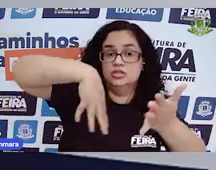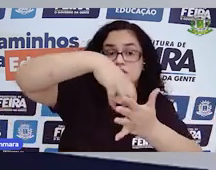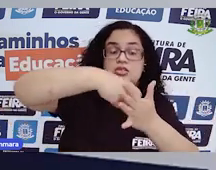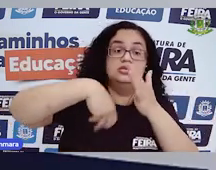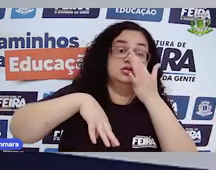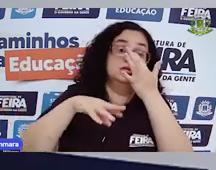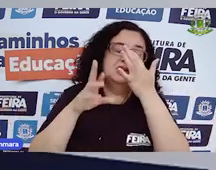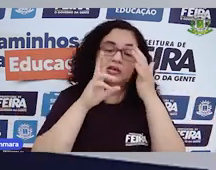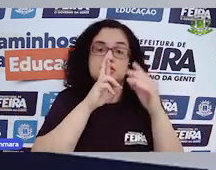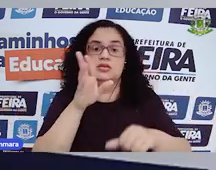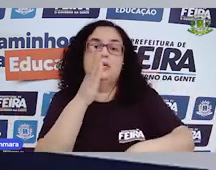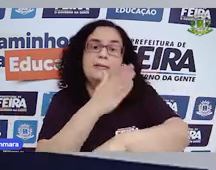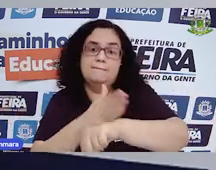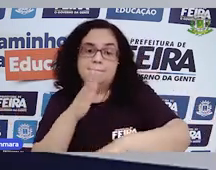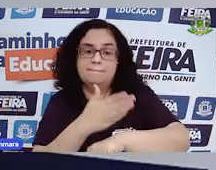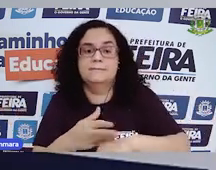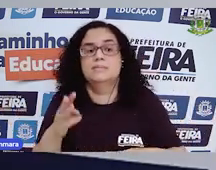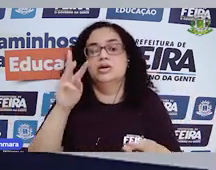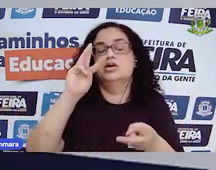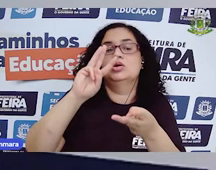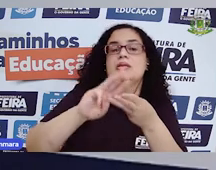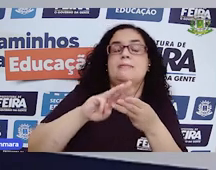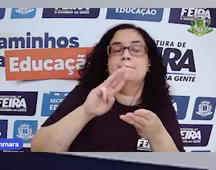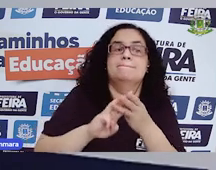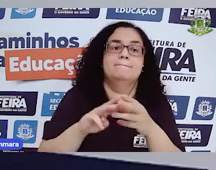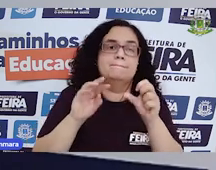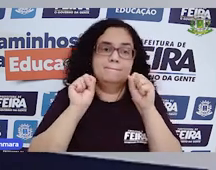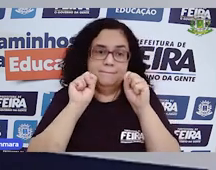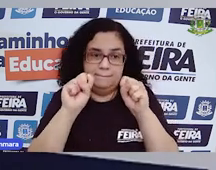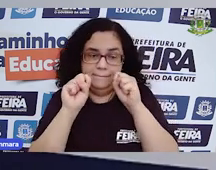e praticar assuntos de matemática. Vocês podem